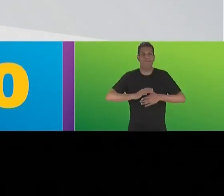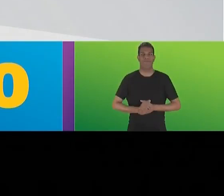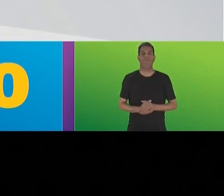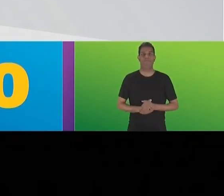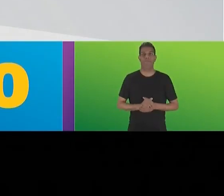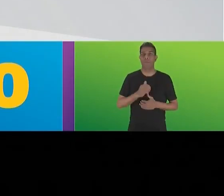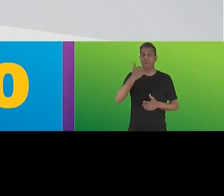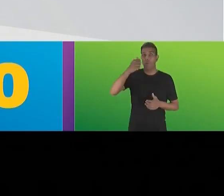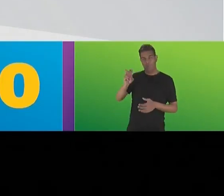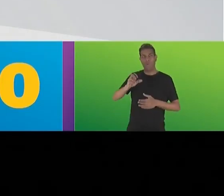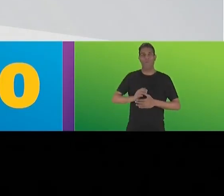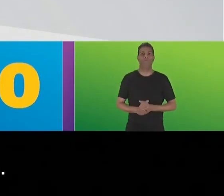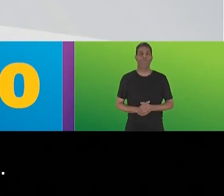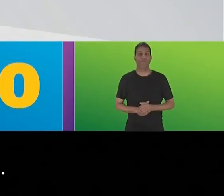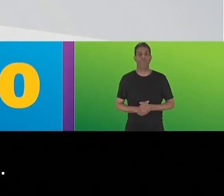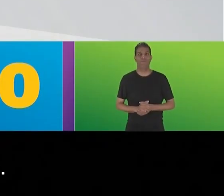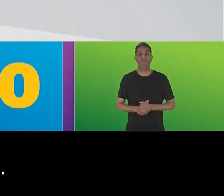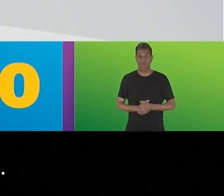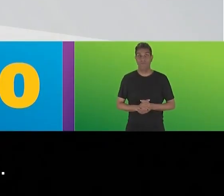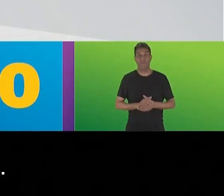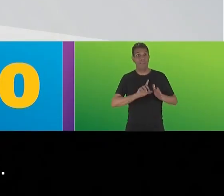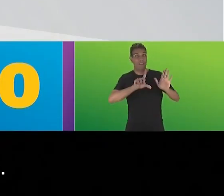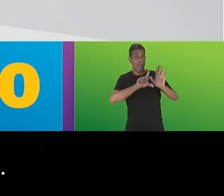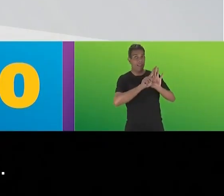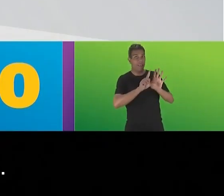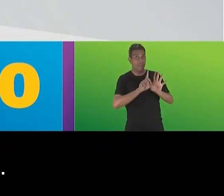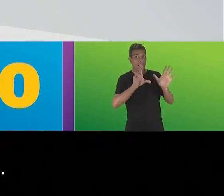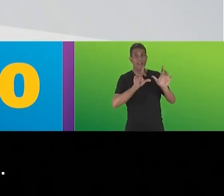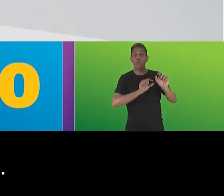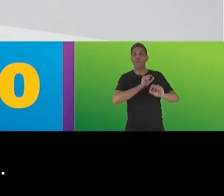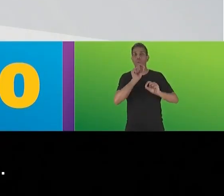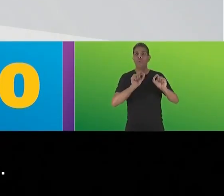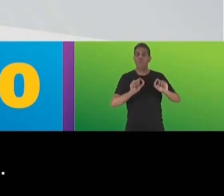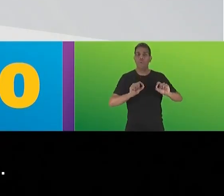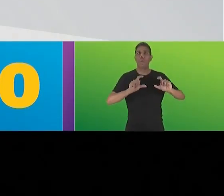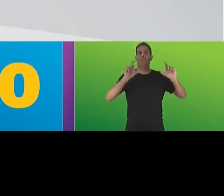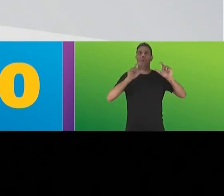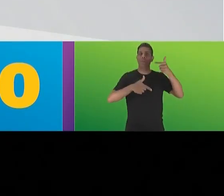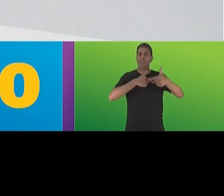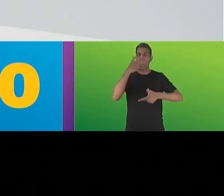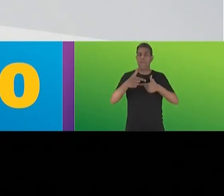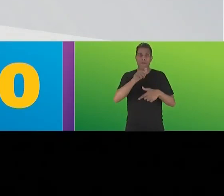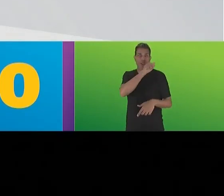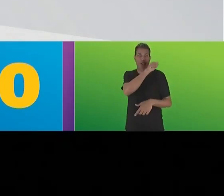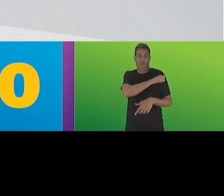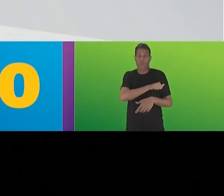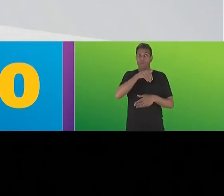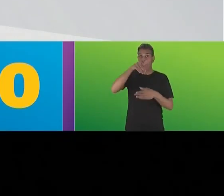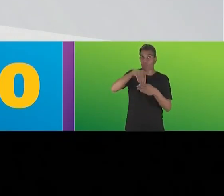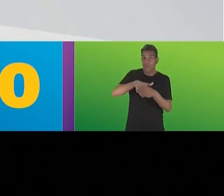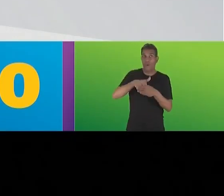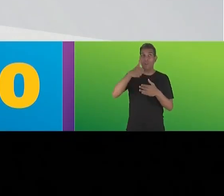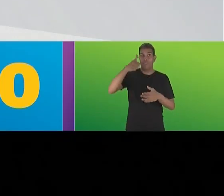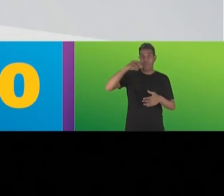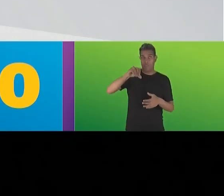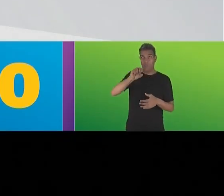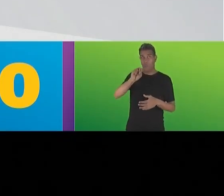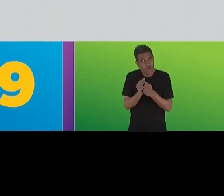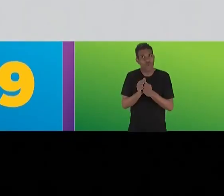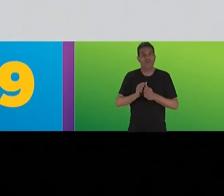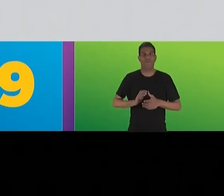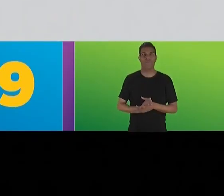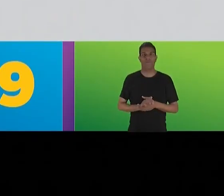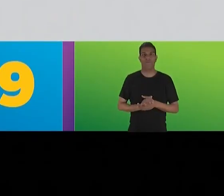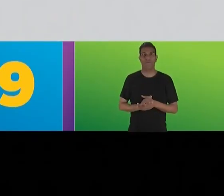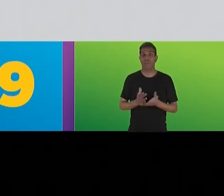Vidal, 19, 10. Pela legalização dos jogos e do aumento da empregabilidade. Bruno Lopes, deputado federal, 19, 80.